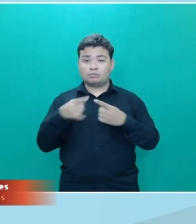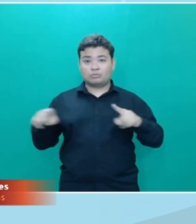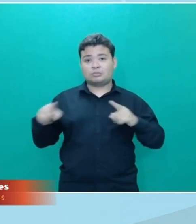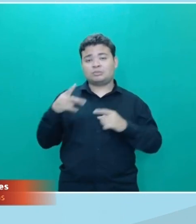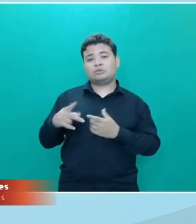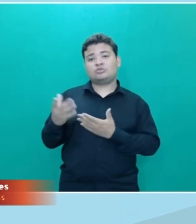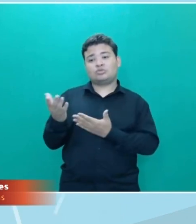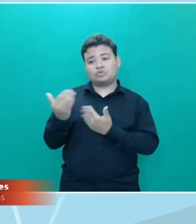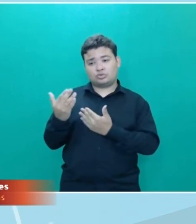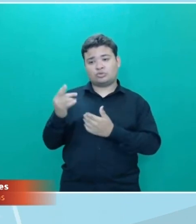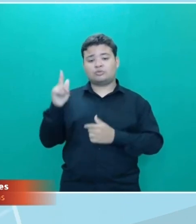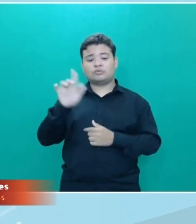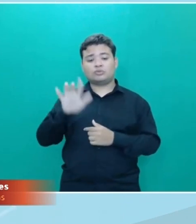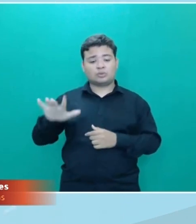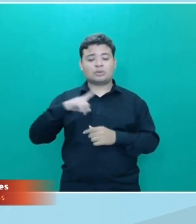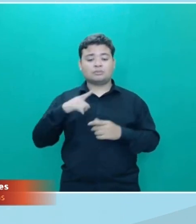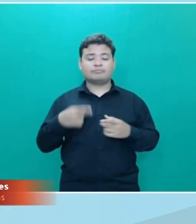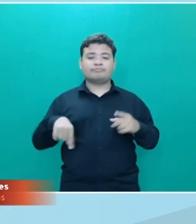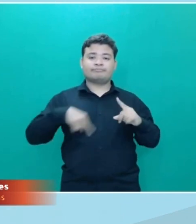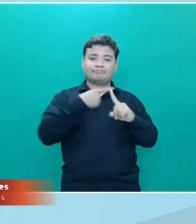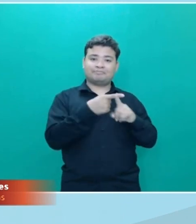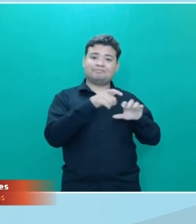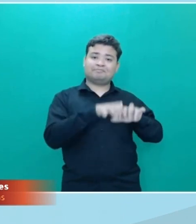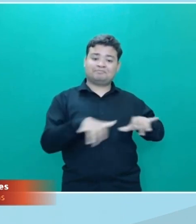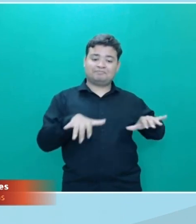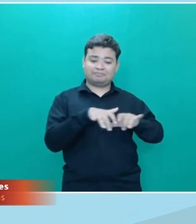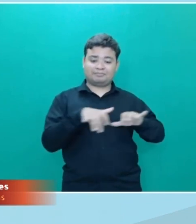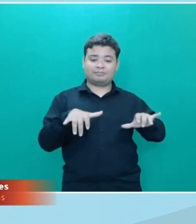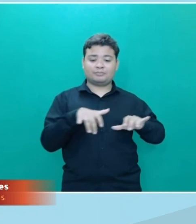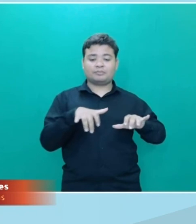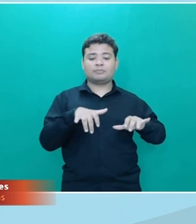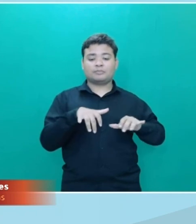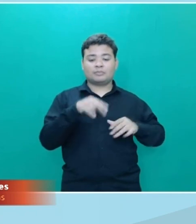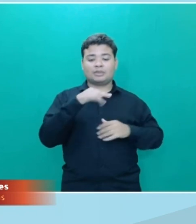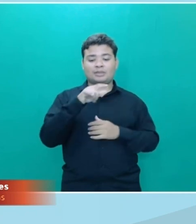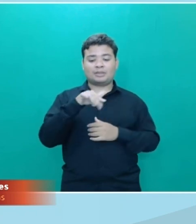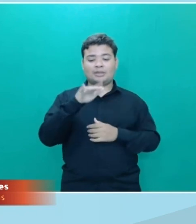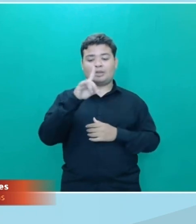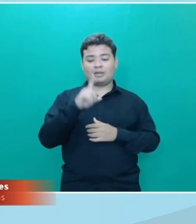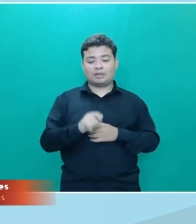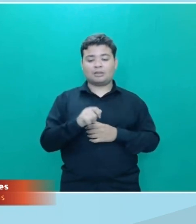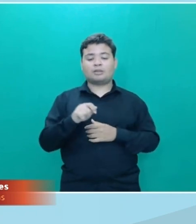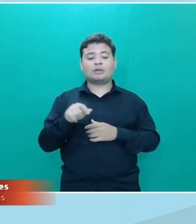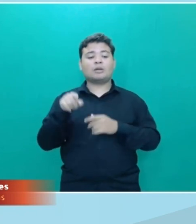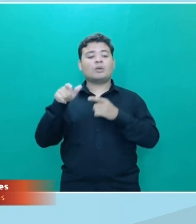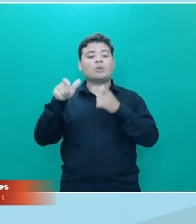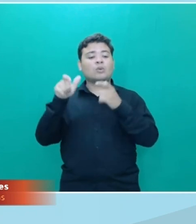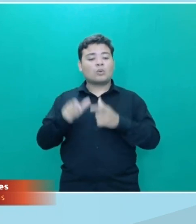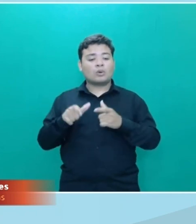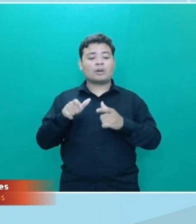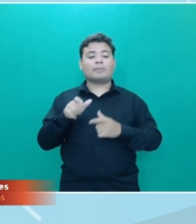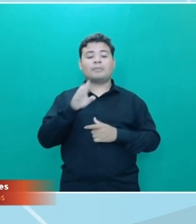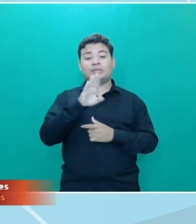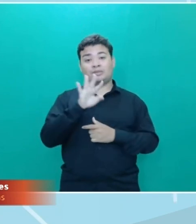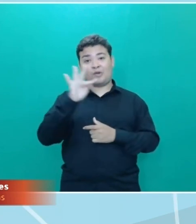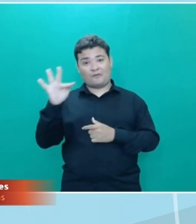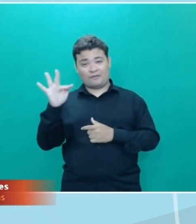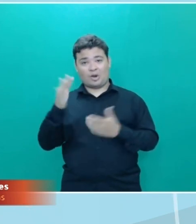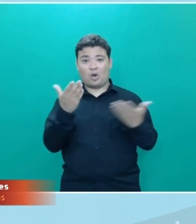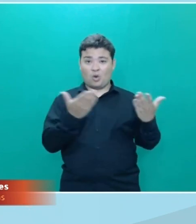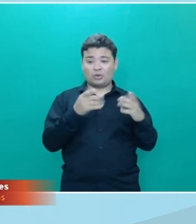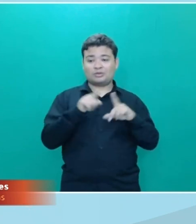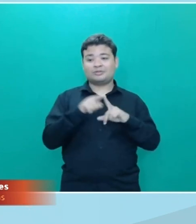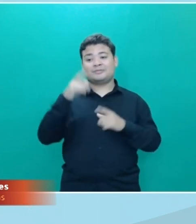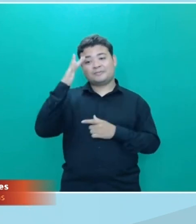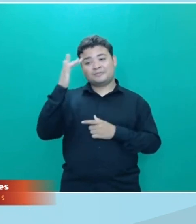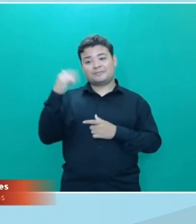Miquel Adorno soma ao palco do Teatro Escola Basileu França hoje e amanhã para apresentar o